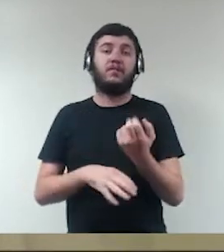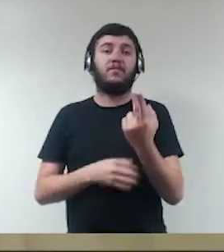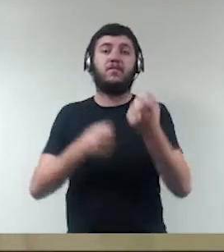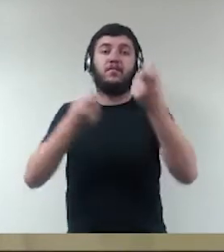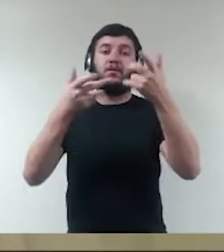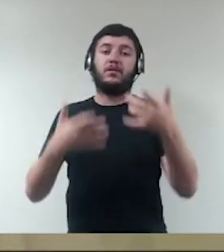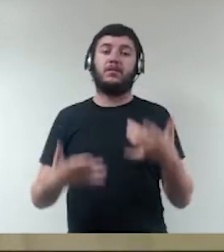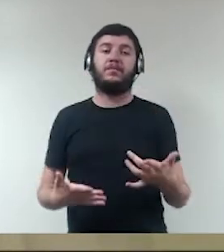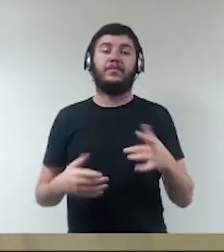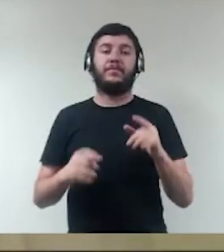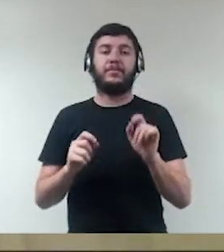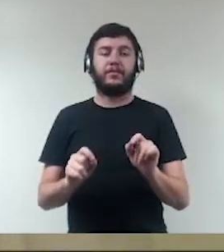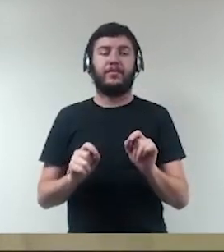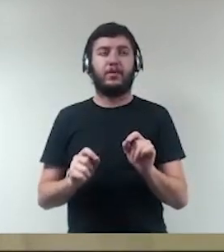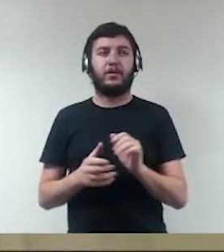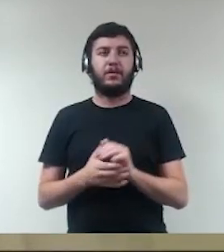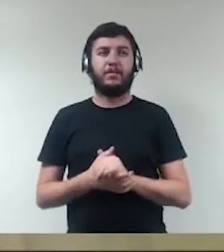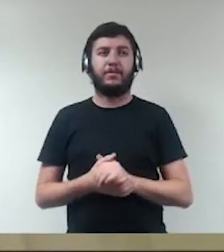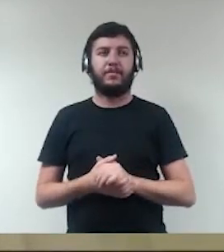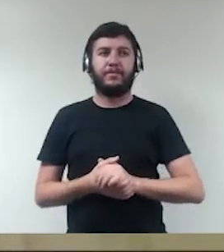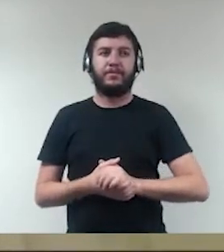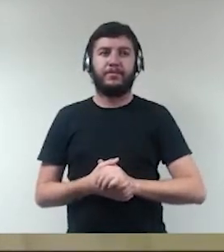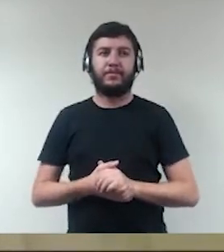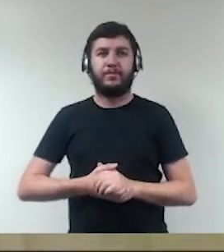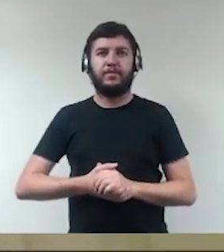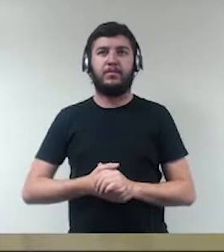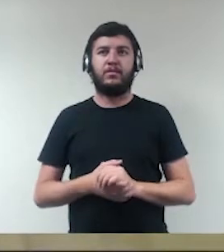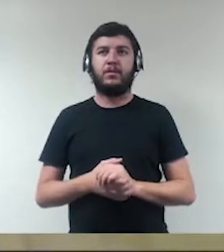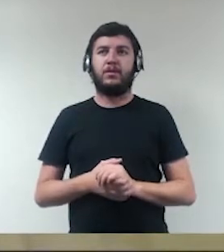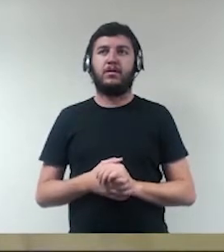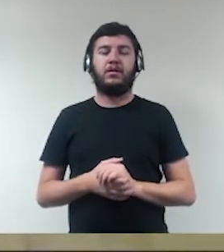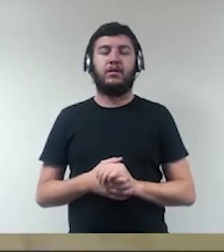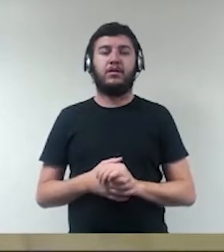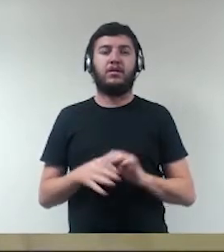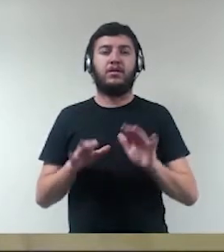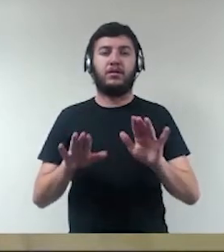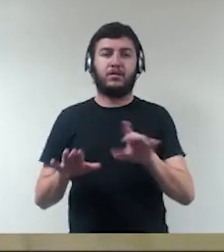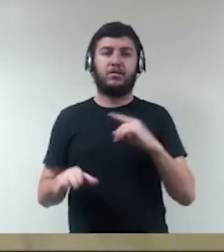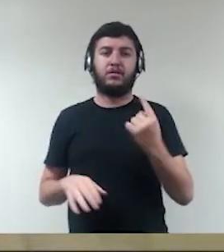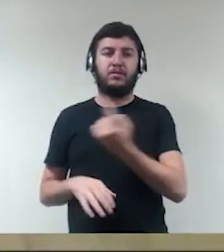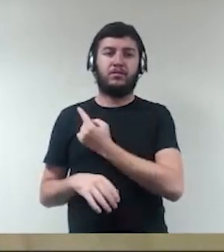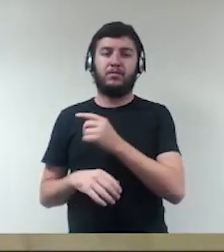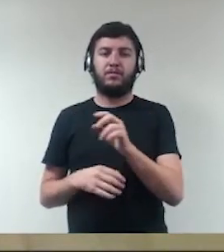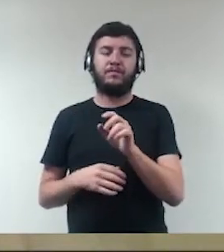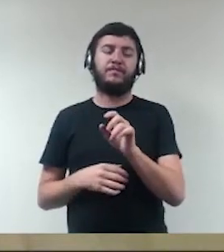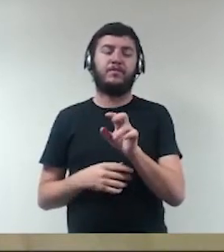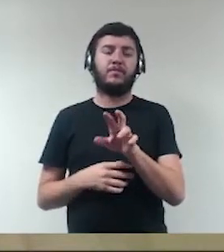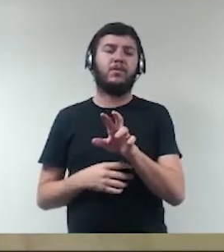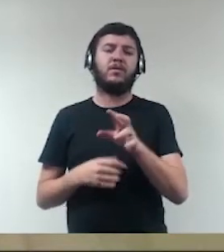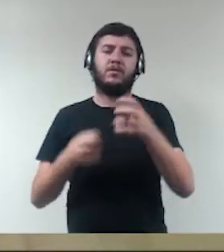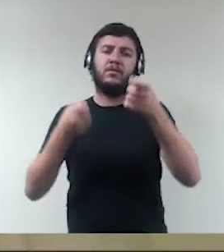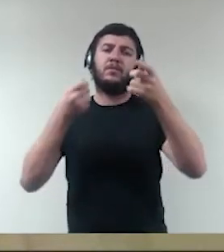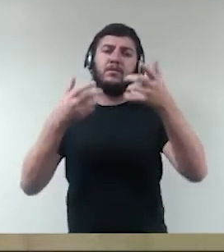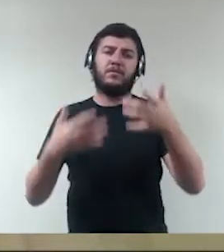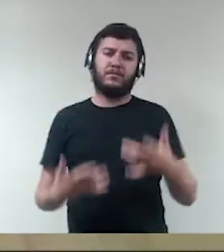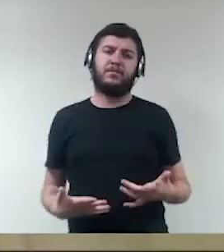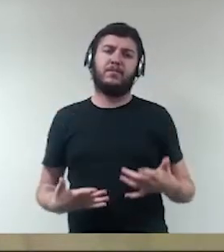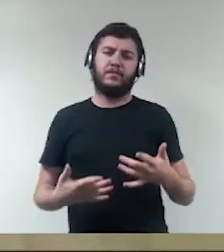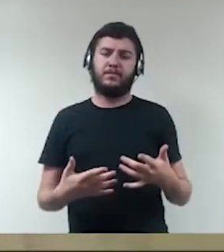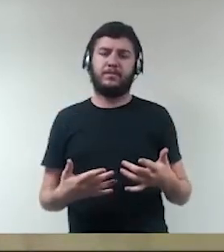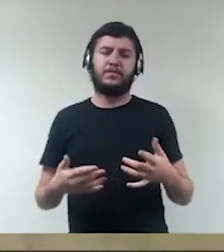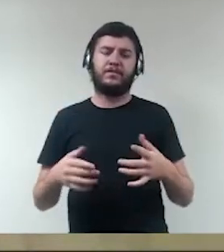não se mexeu, né, e nós vamos falar aqui, em seguida,